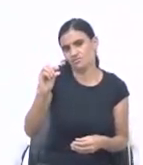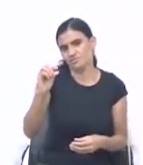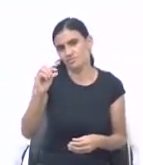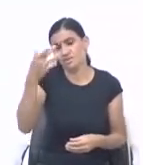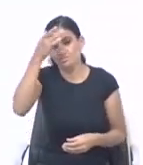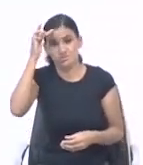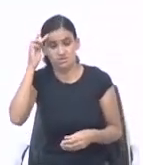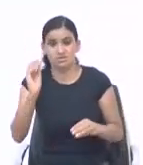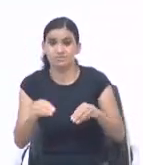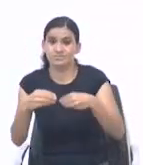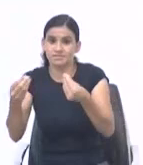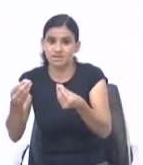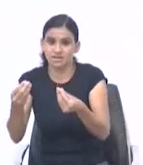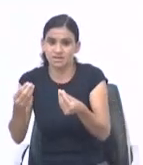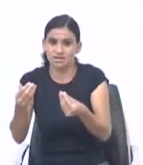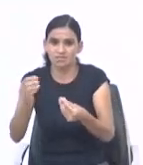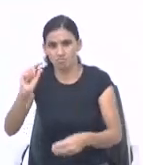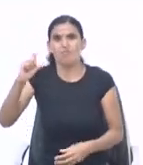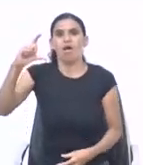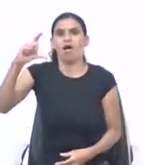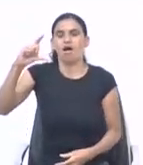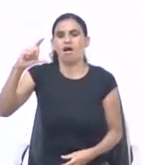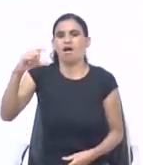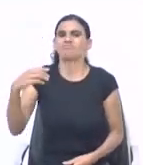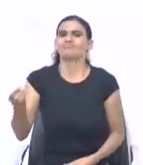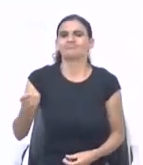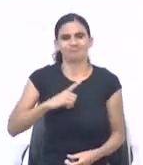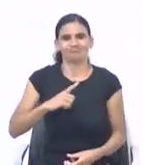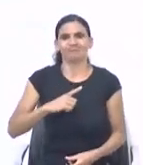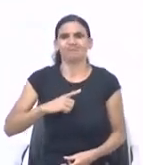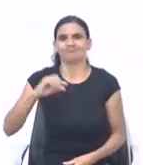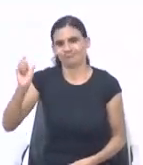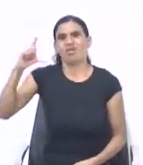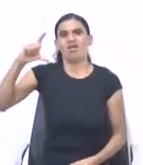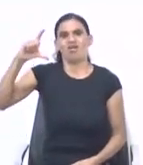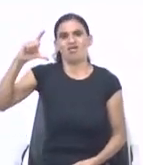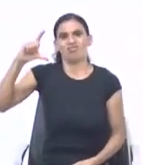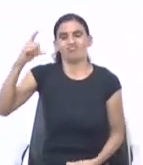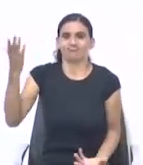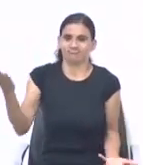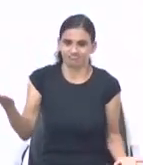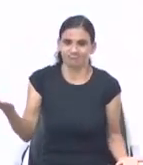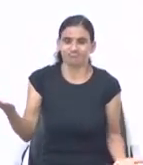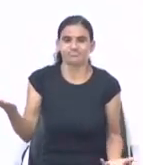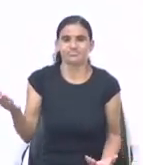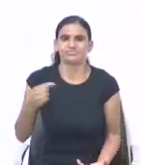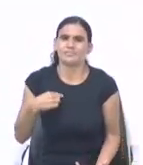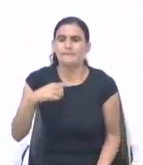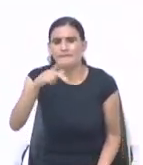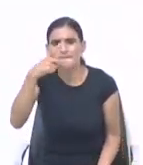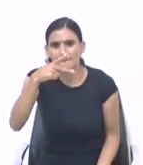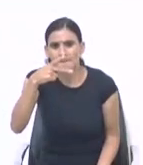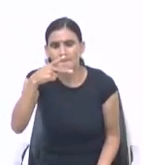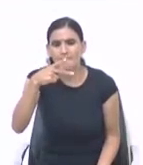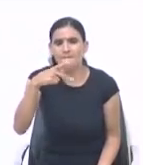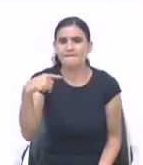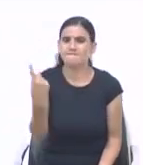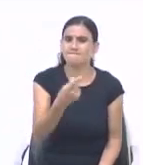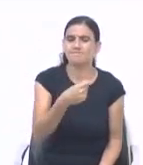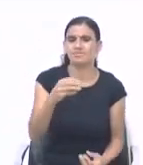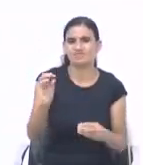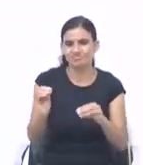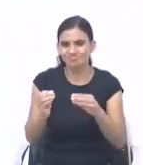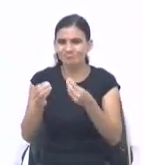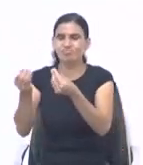em grande quantidade, em grande quantidade também colherá, ou seja, é aquilo que nós ofertamos ao Senhor,